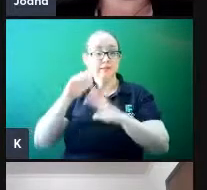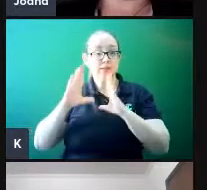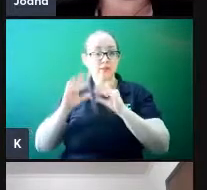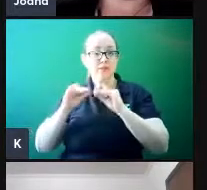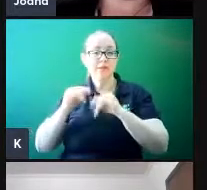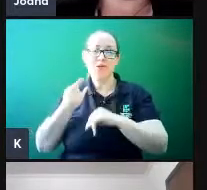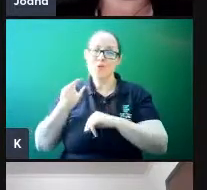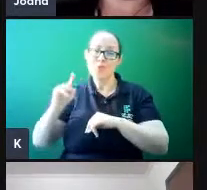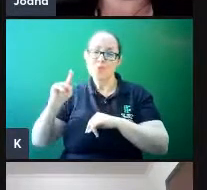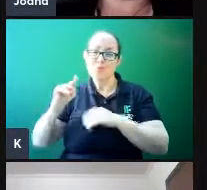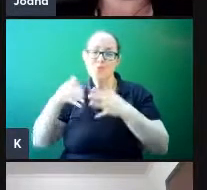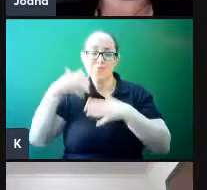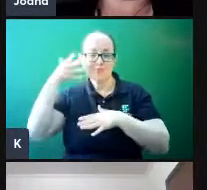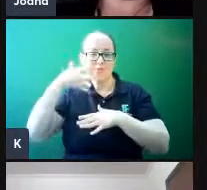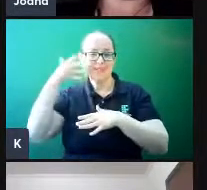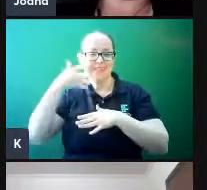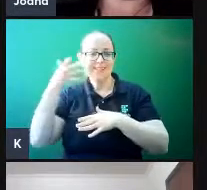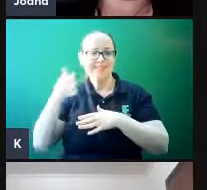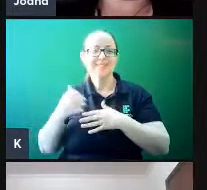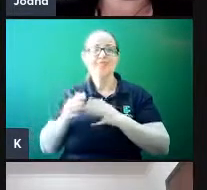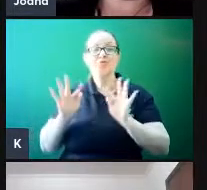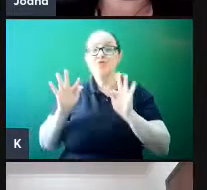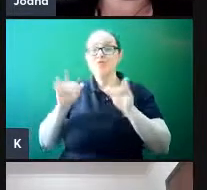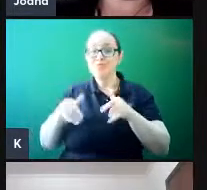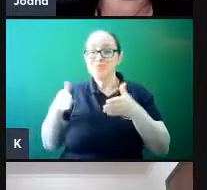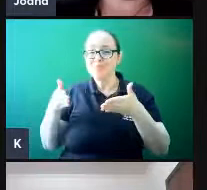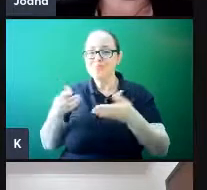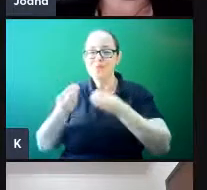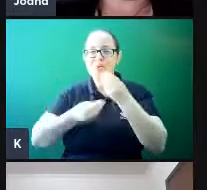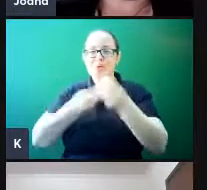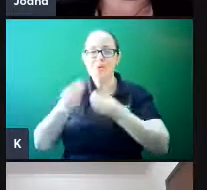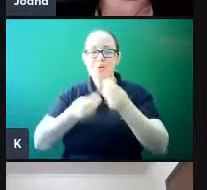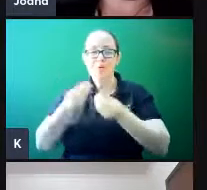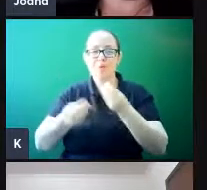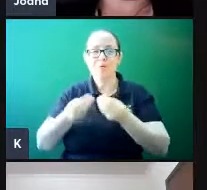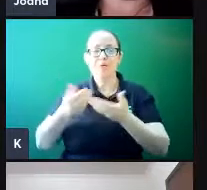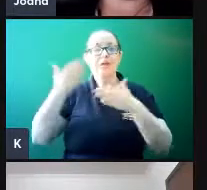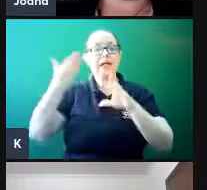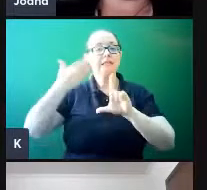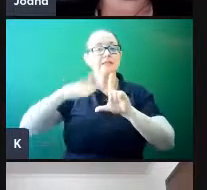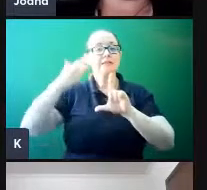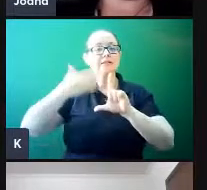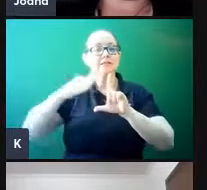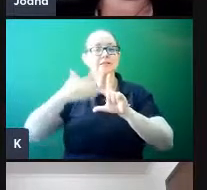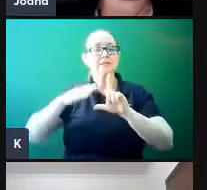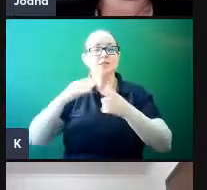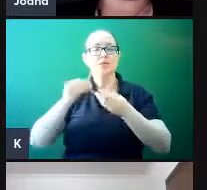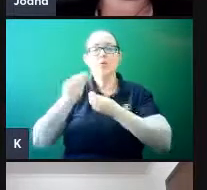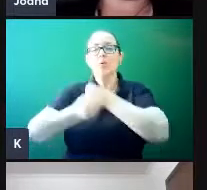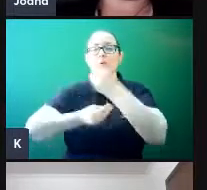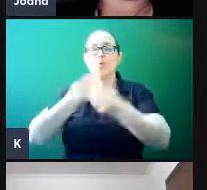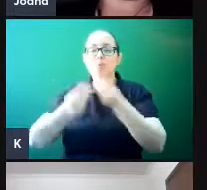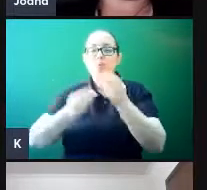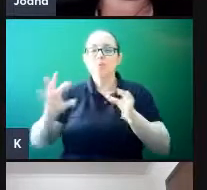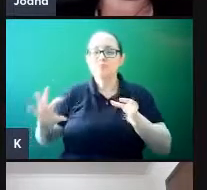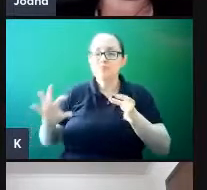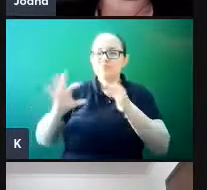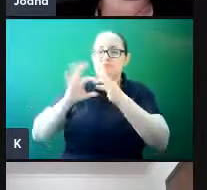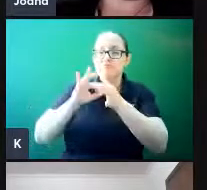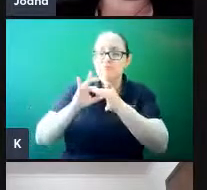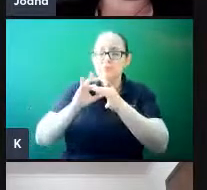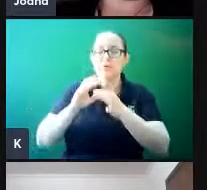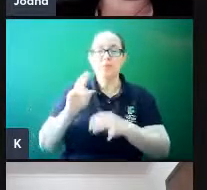palestra, encerrando o nosso evento, Curriculização da Extensão, um elo de aproximação, então, com a